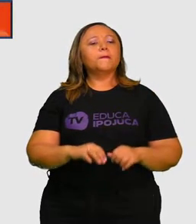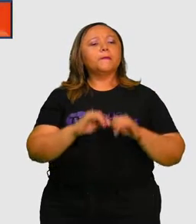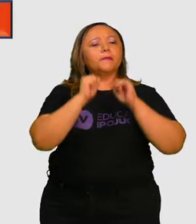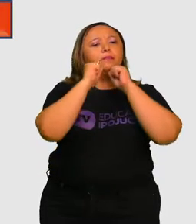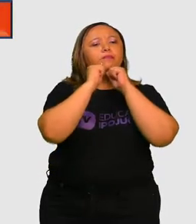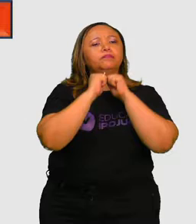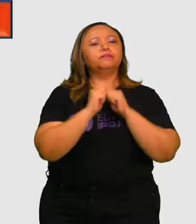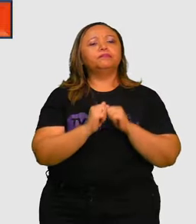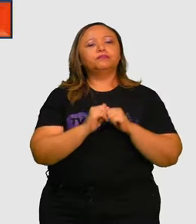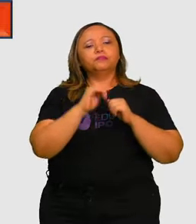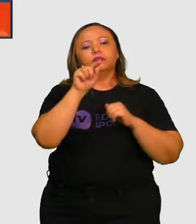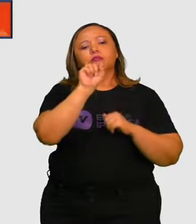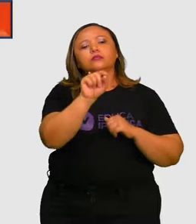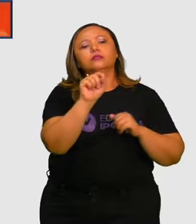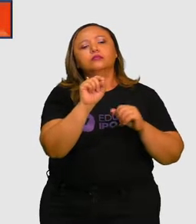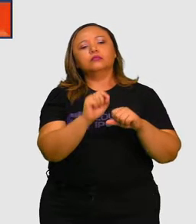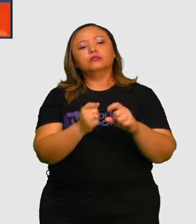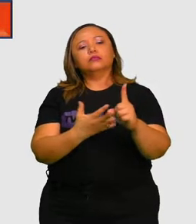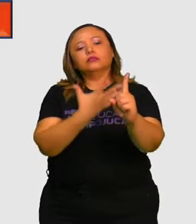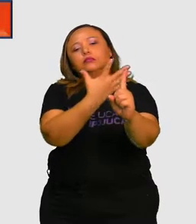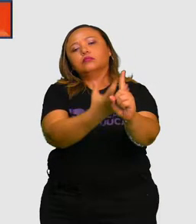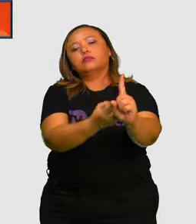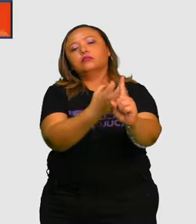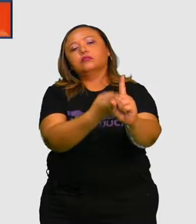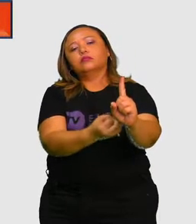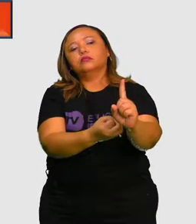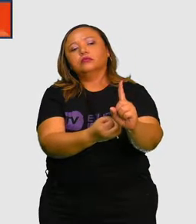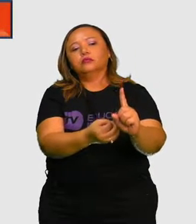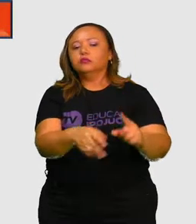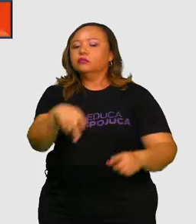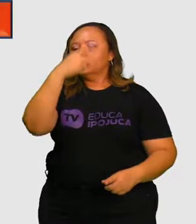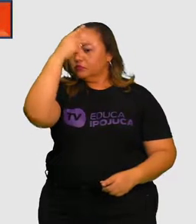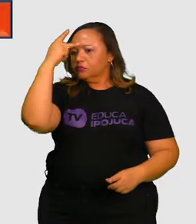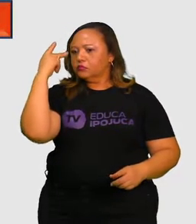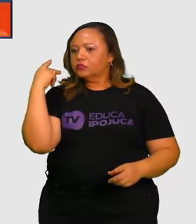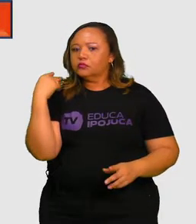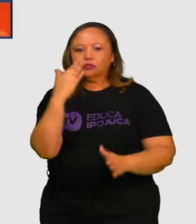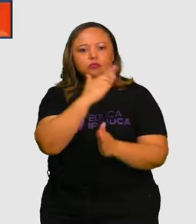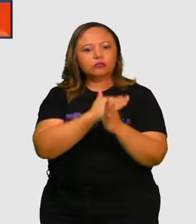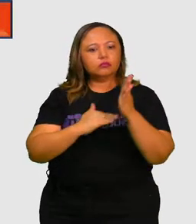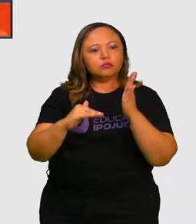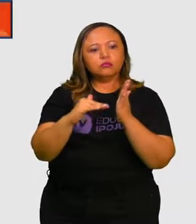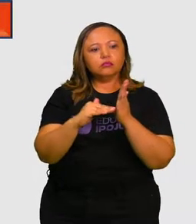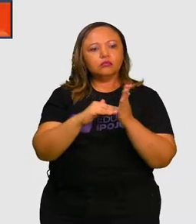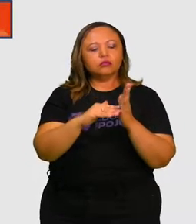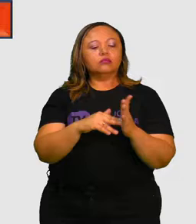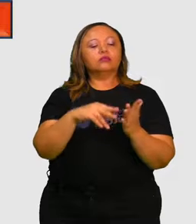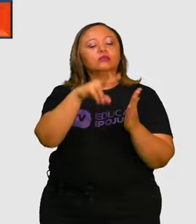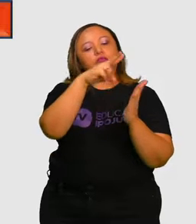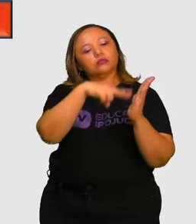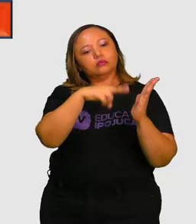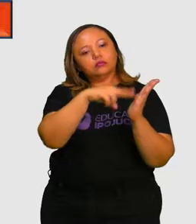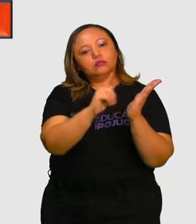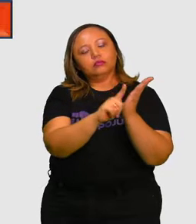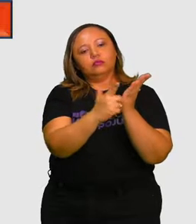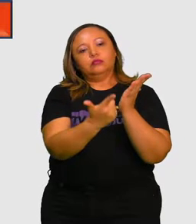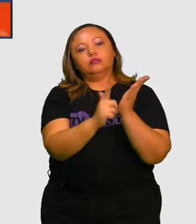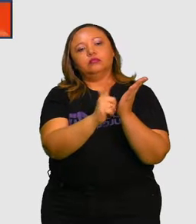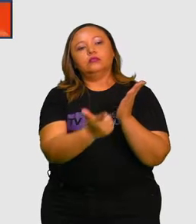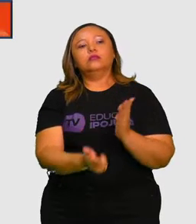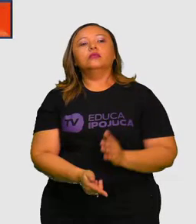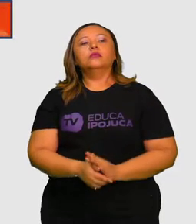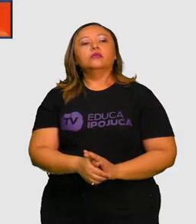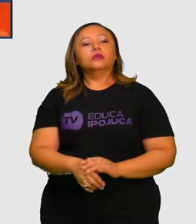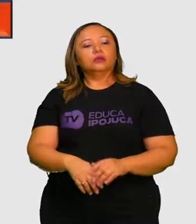Para os leitores do jornal. Com qual intenção ele está dizendo? Para informar esses leitores. Como é que ele está dizendo?